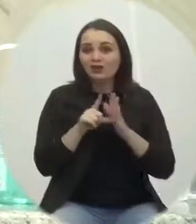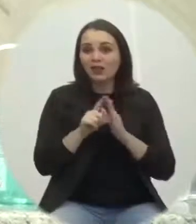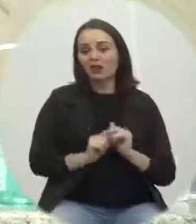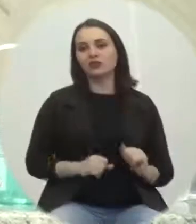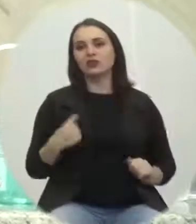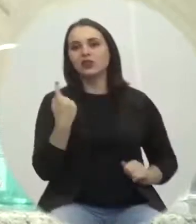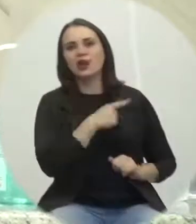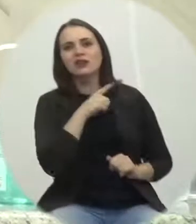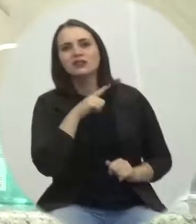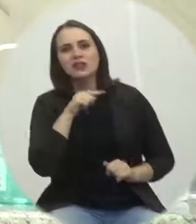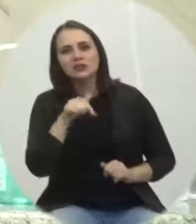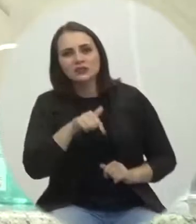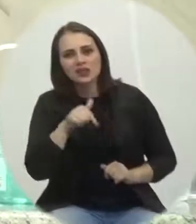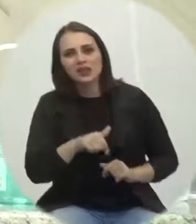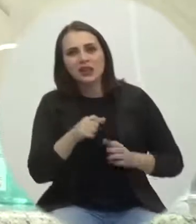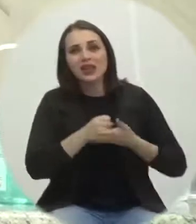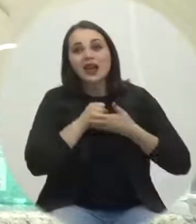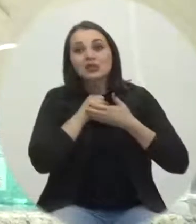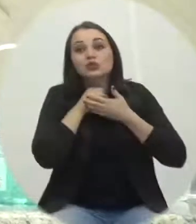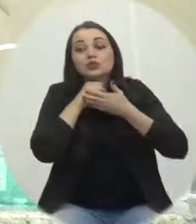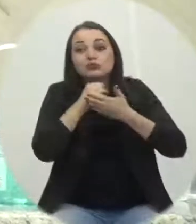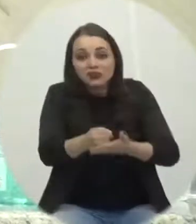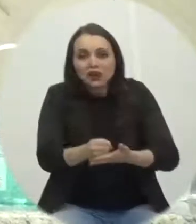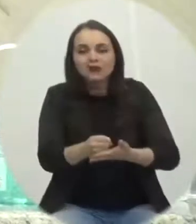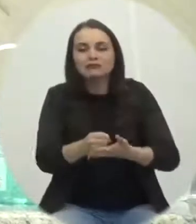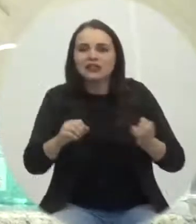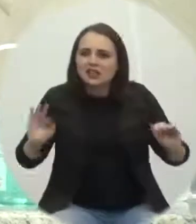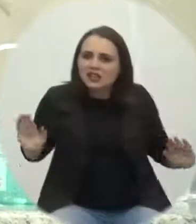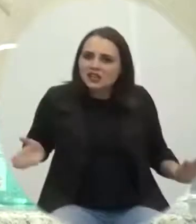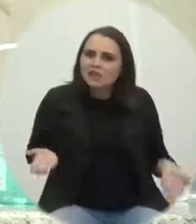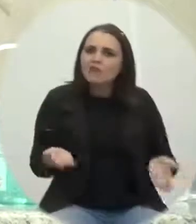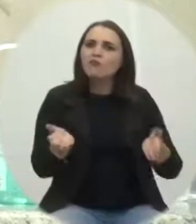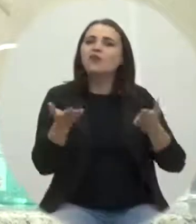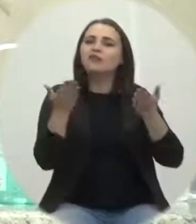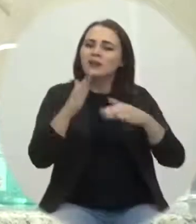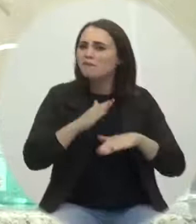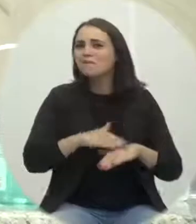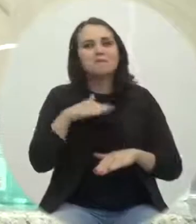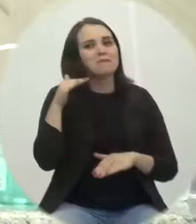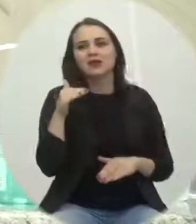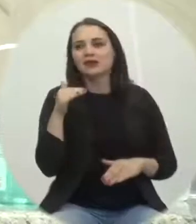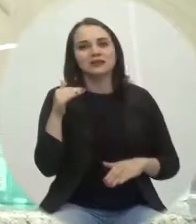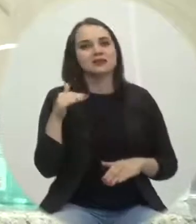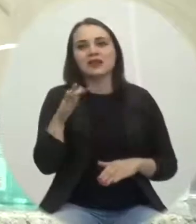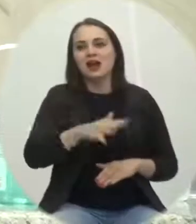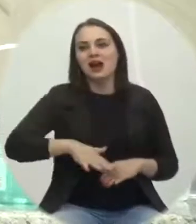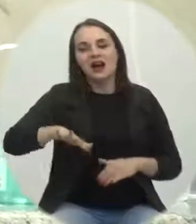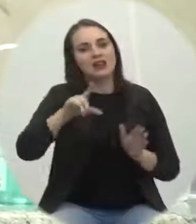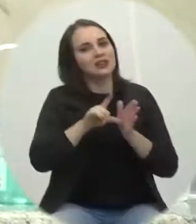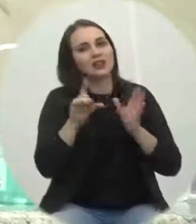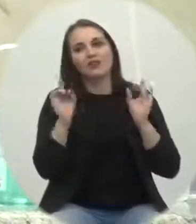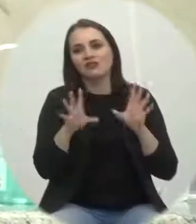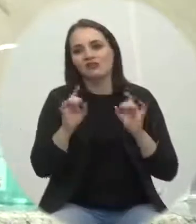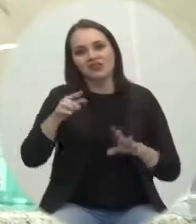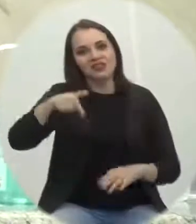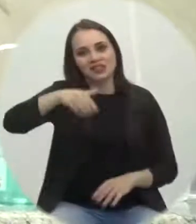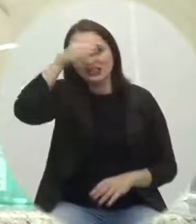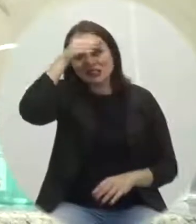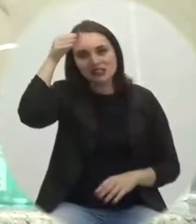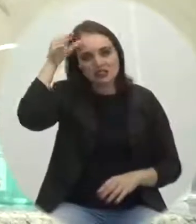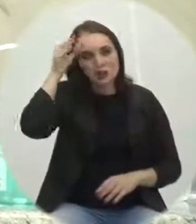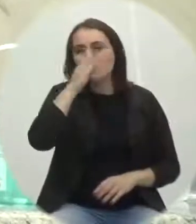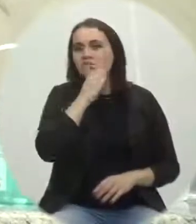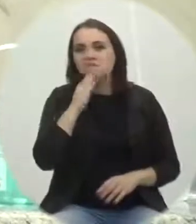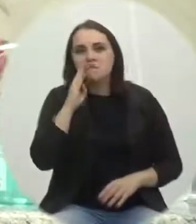temos aqui oxigenar e fomentar ainda mais a parte do comércio do município de Criciúma, seja bares e